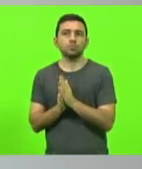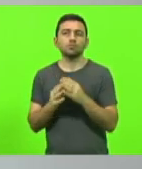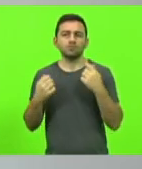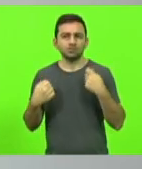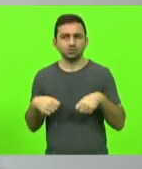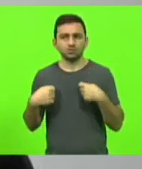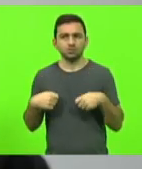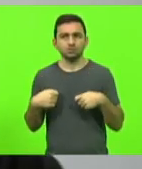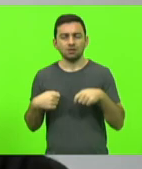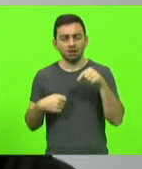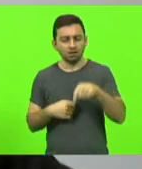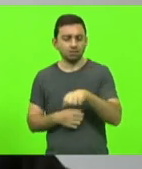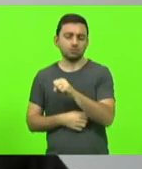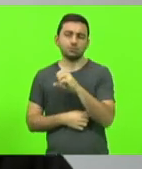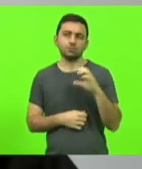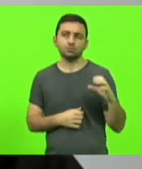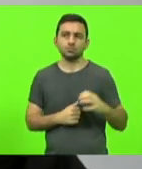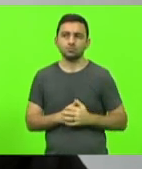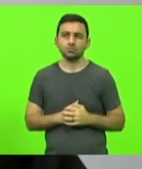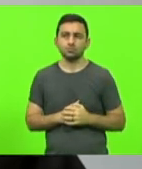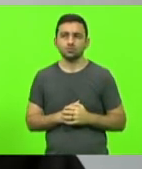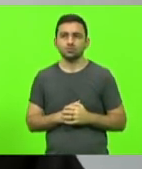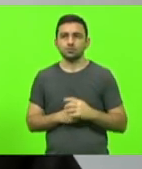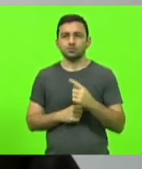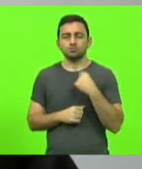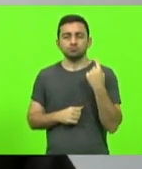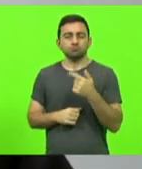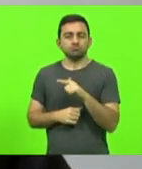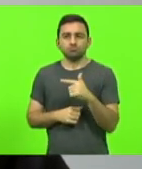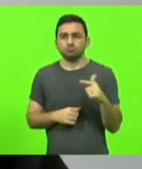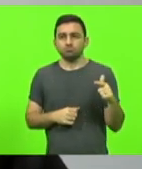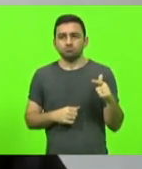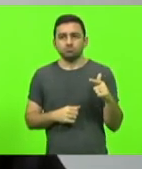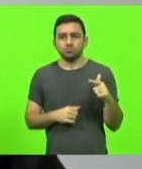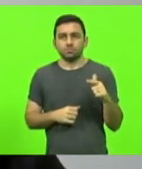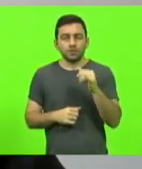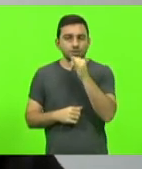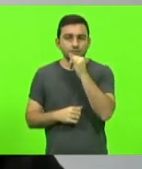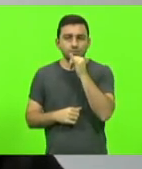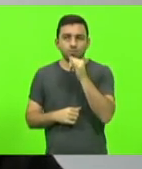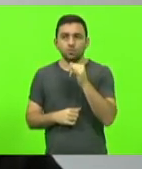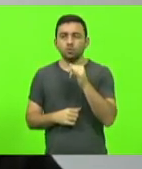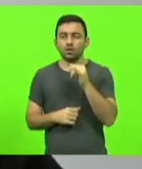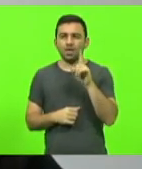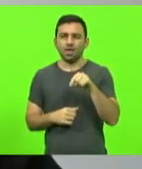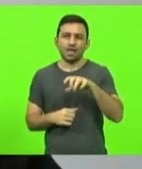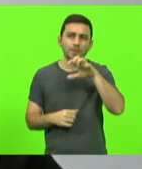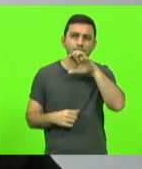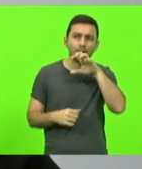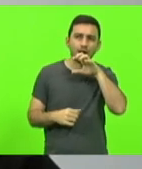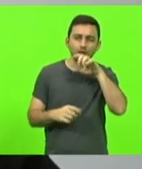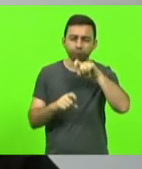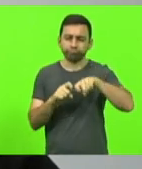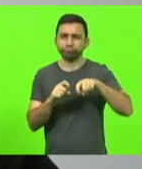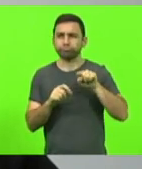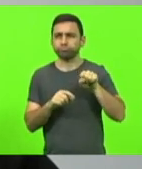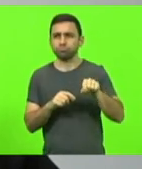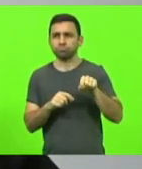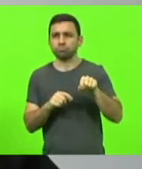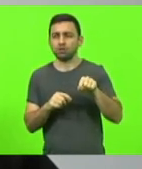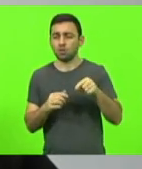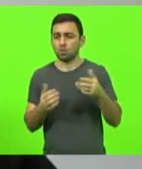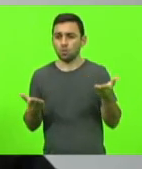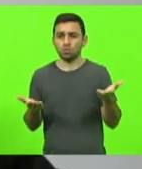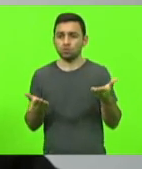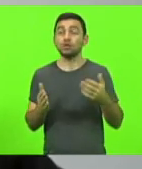prática em Santa Catarina. Nós não temos nenhuma lei que tipifica a zoofilia, relação sexual com animais, e hoje em Santa Catarina